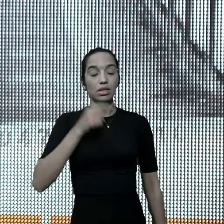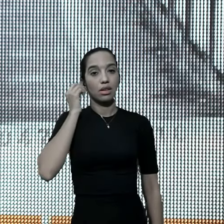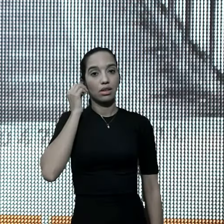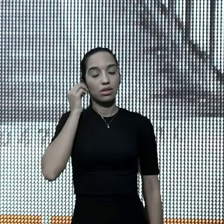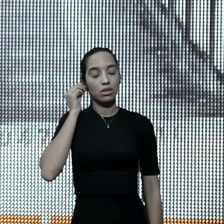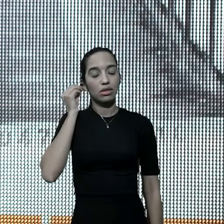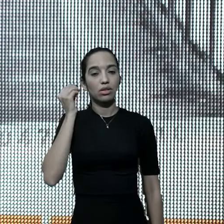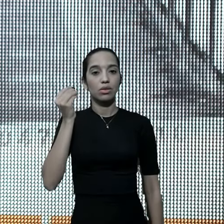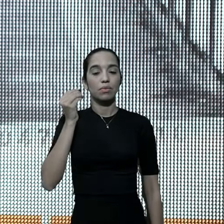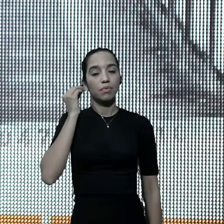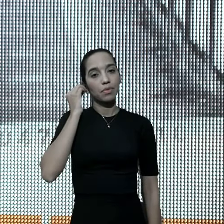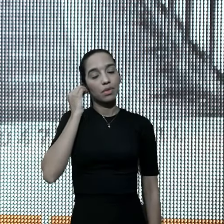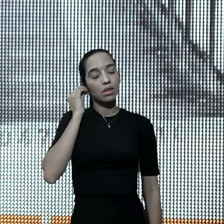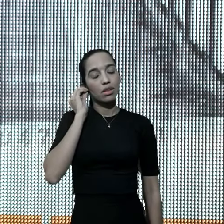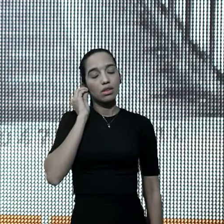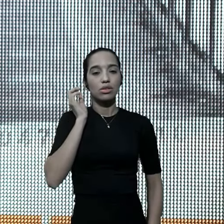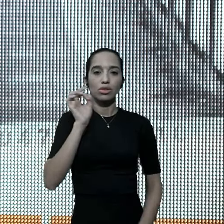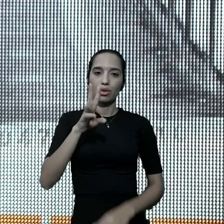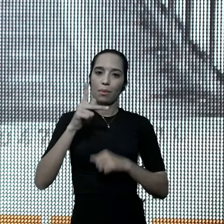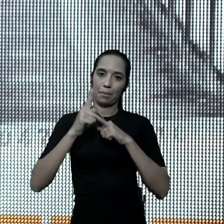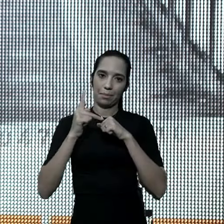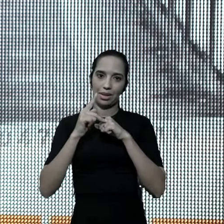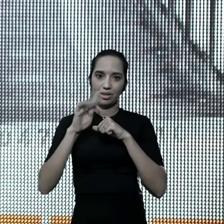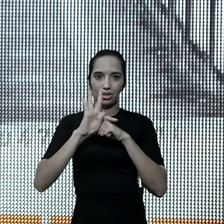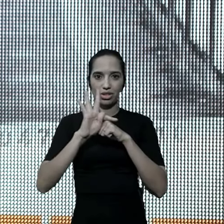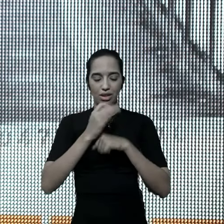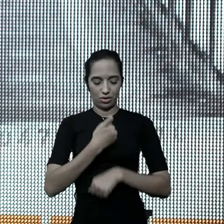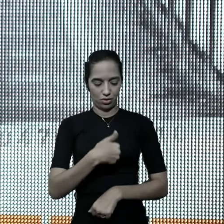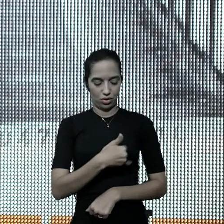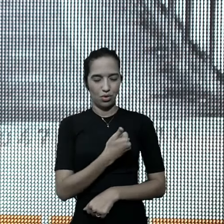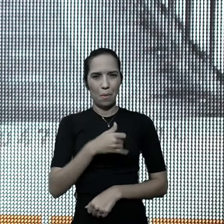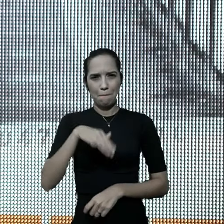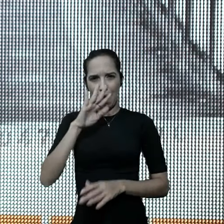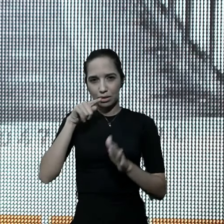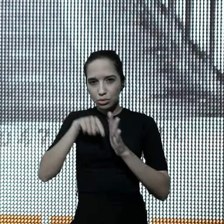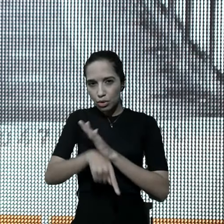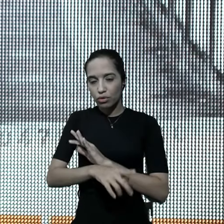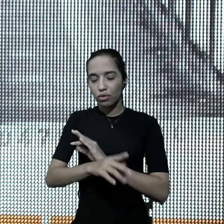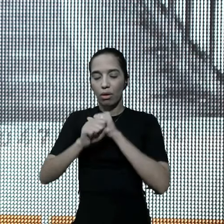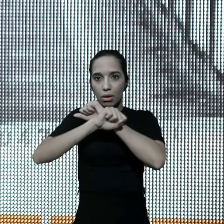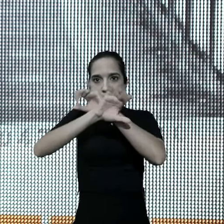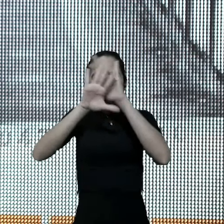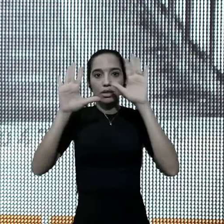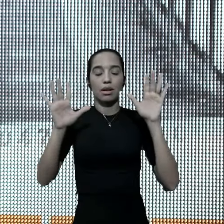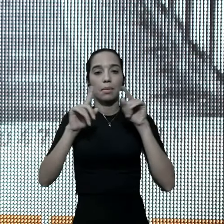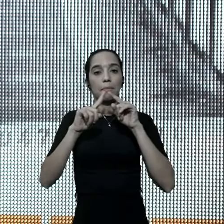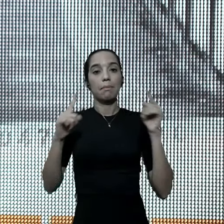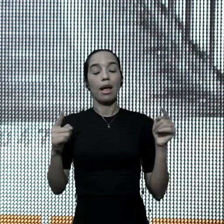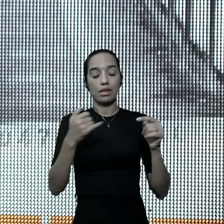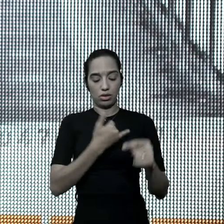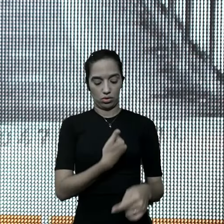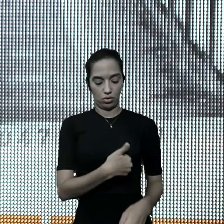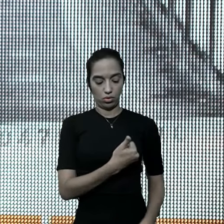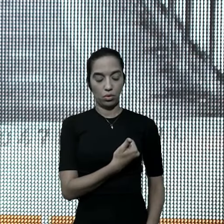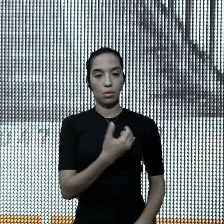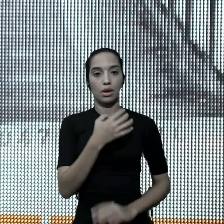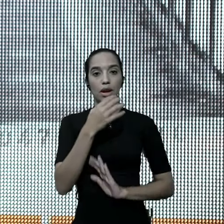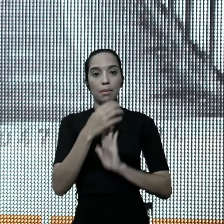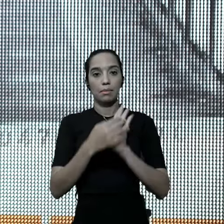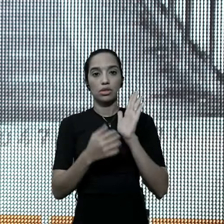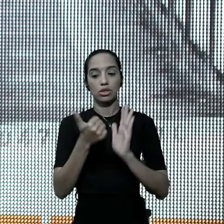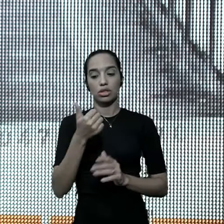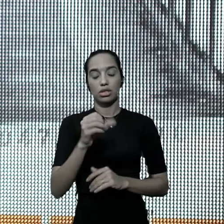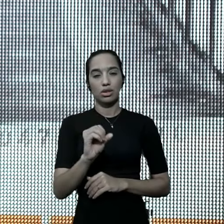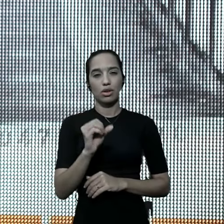Tiago e João, que são levados, para esse nível maior, de revelação, não, mas entre eles, em João 19, nós vemos, um